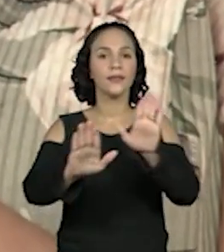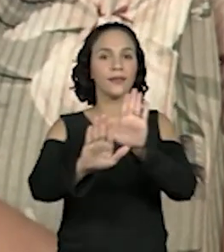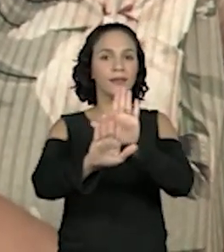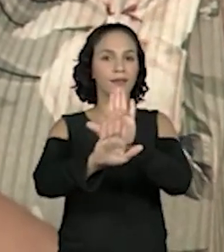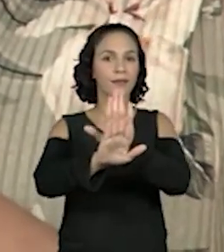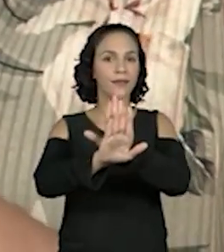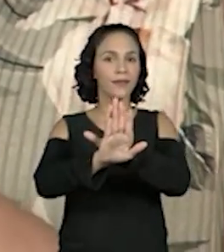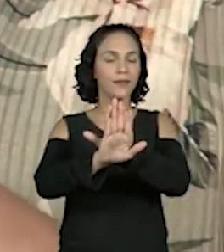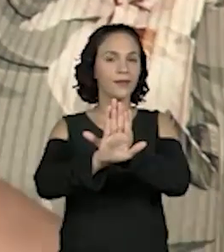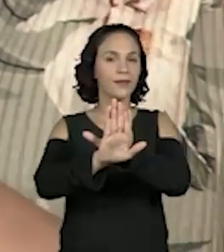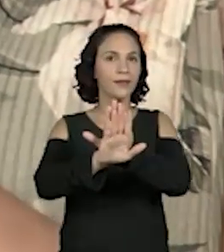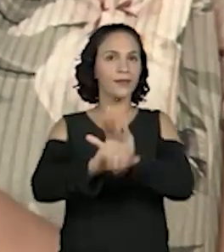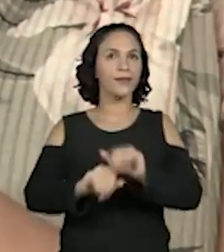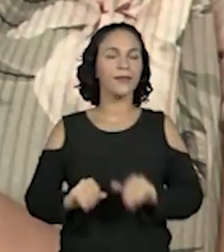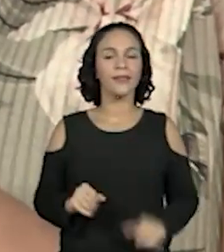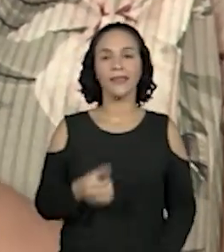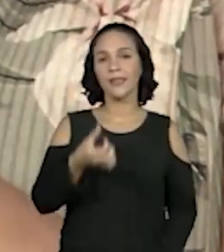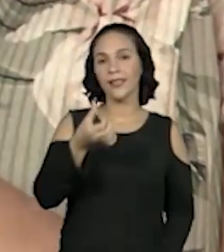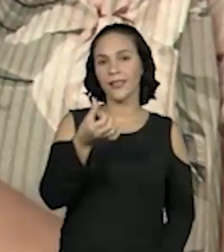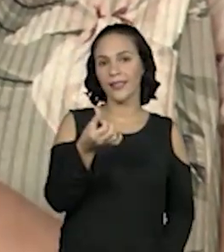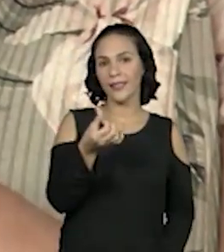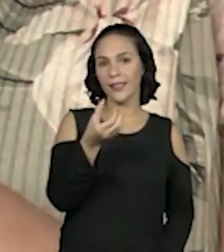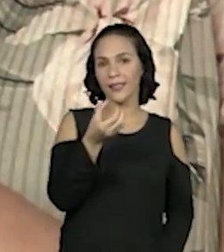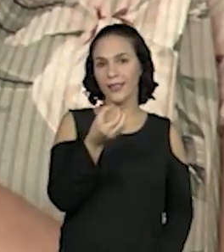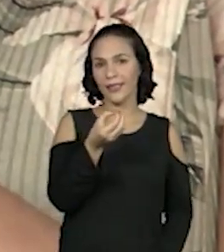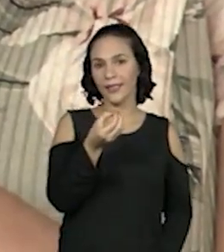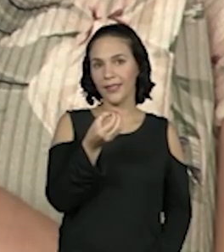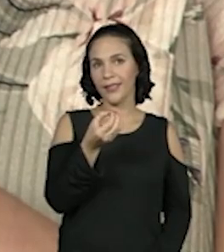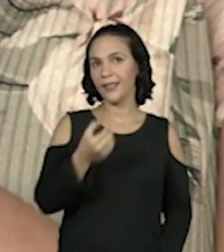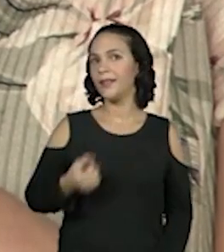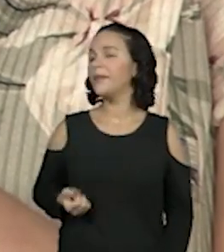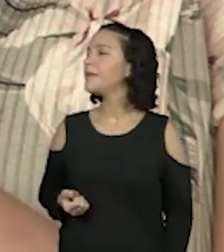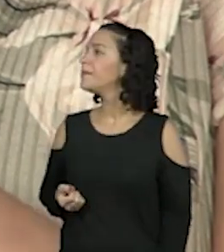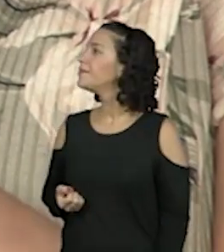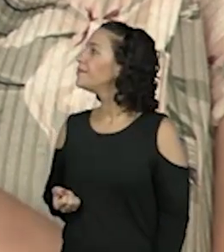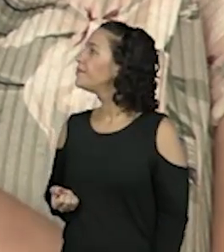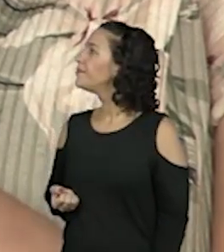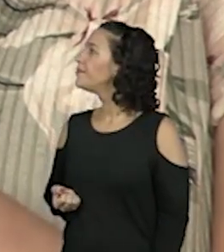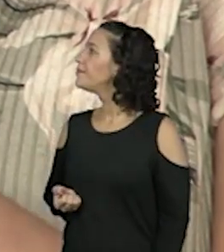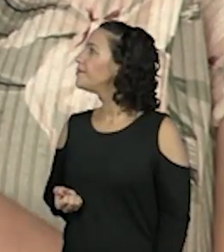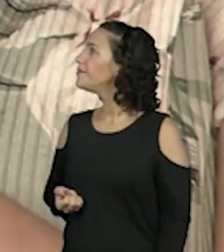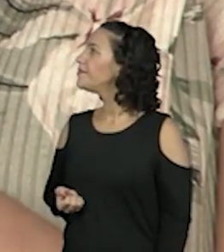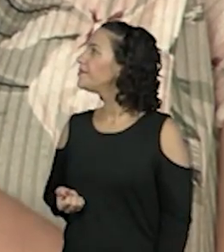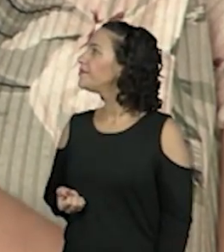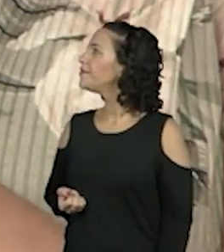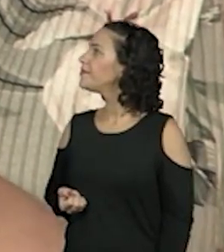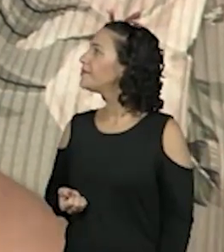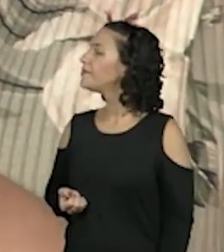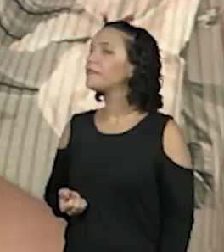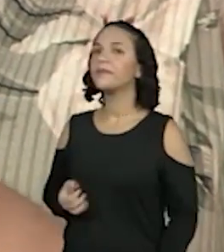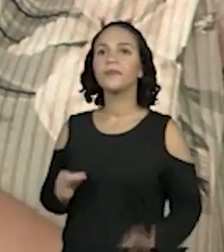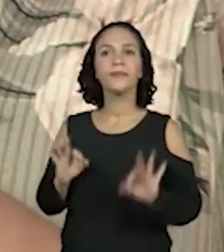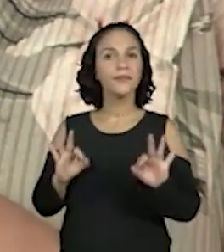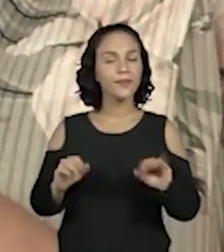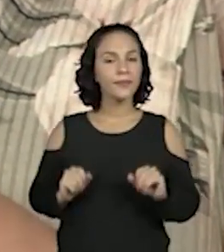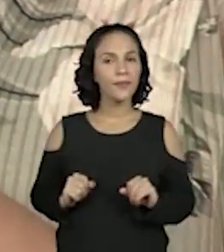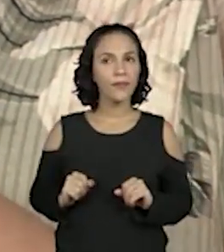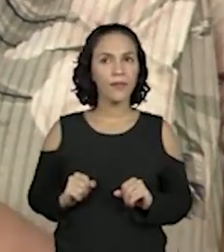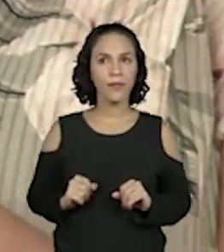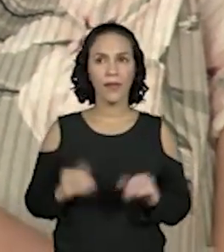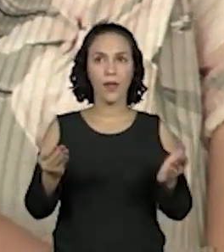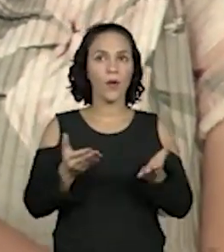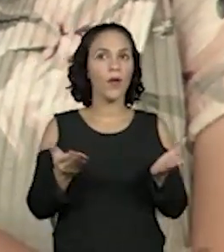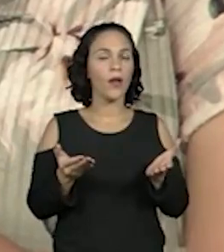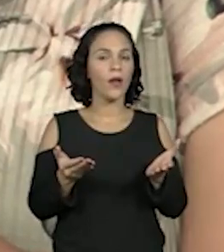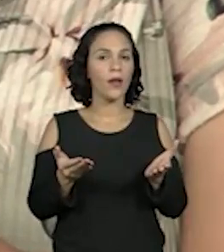Depois vem... 60. É isso? Isso. O 60. E aí, nós temos